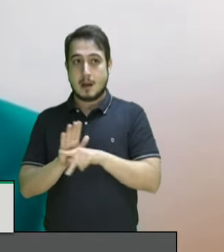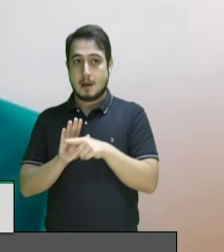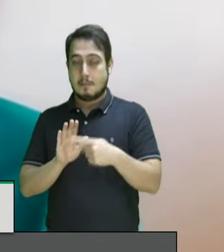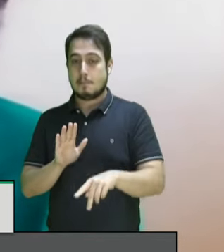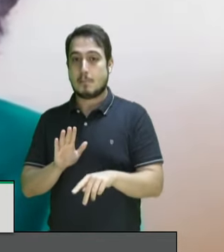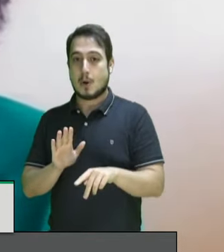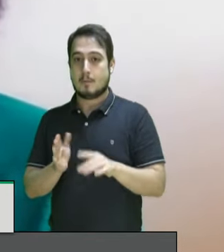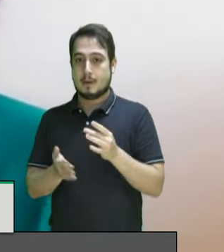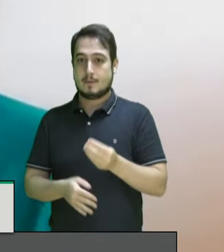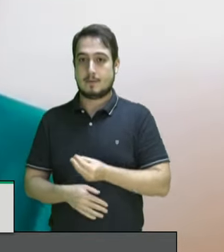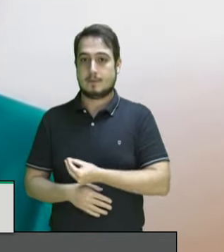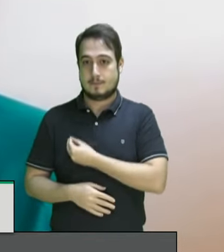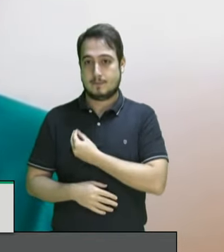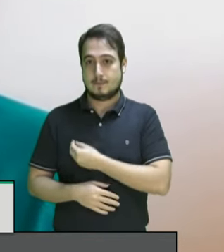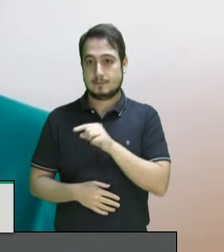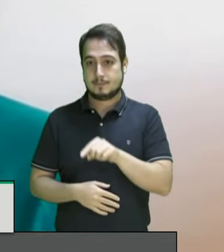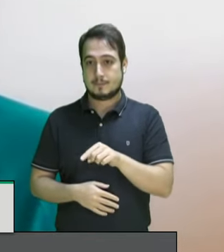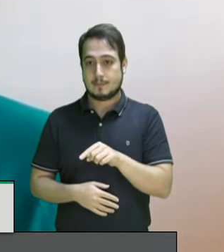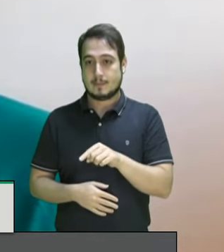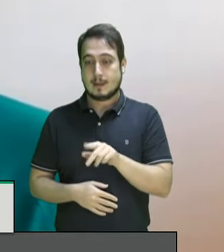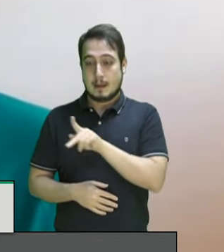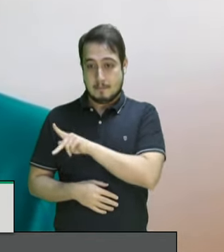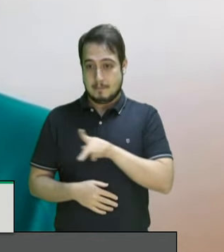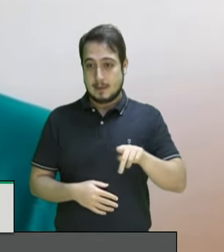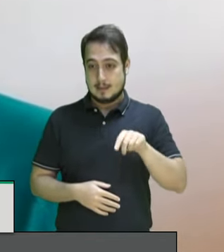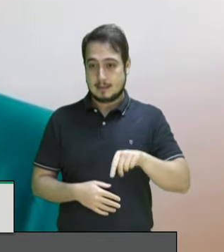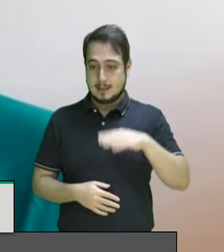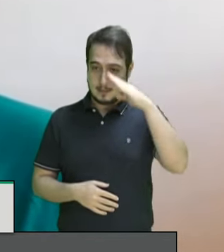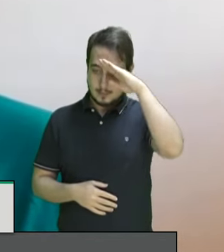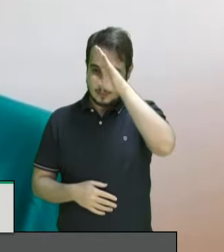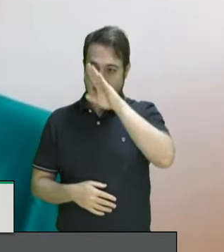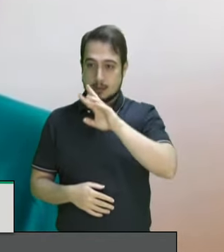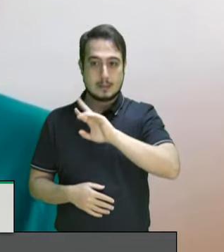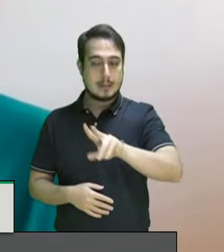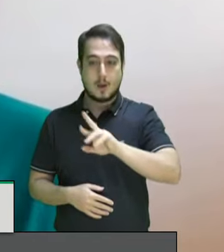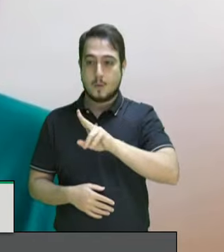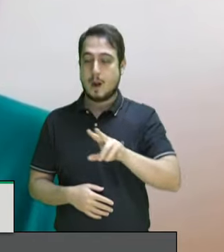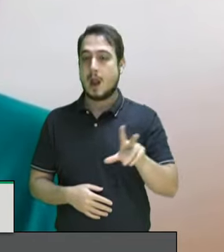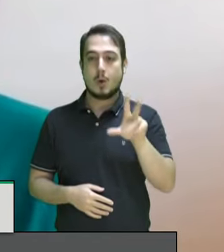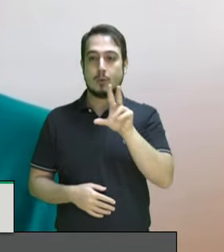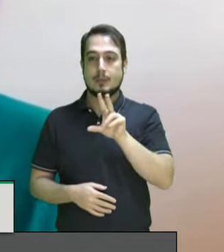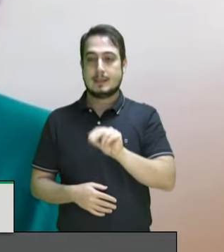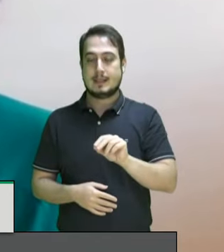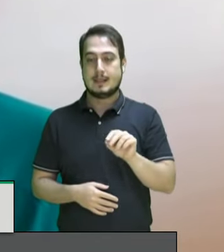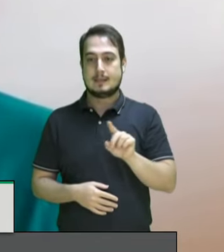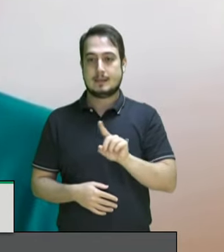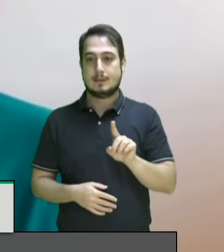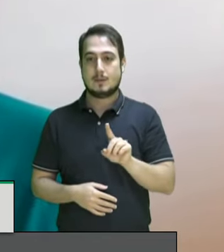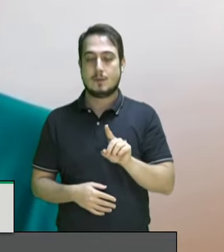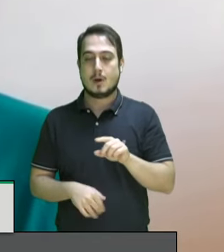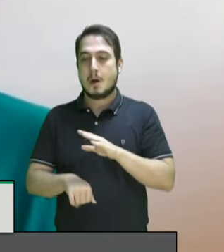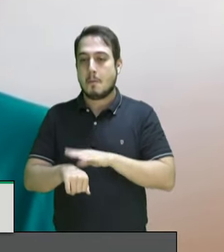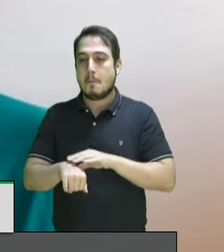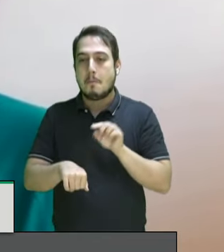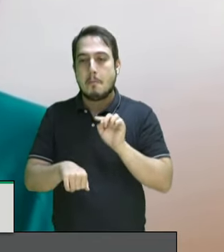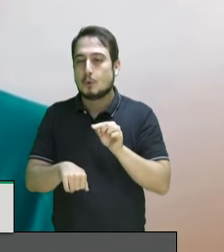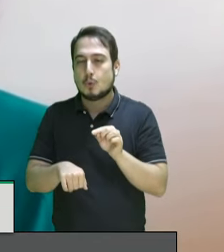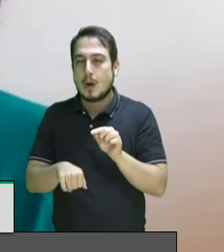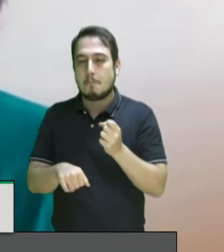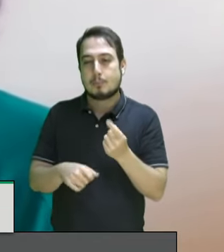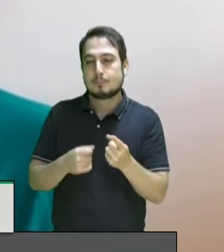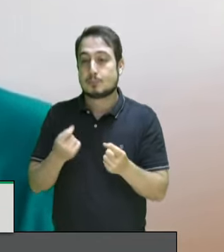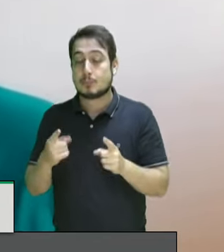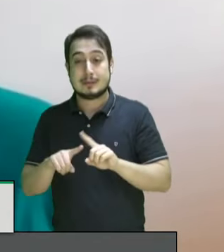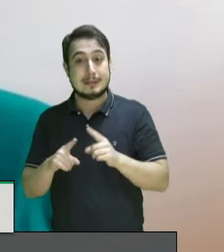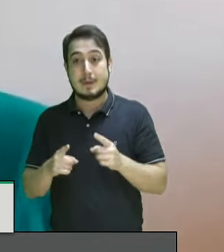negacionismo o que está na presidência da república, não é o negacionismo circunstancial ou pontual, ele nega